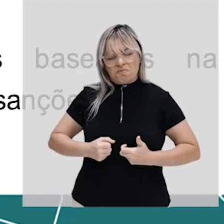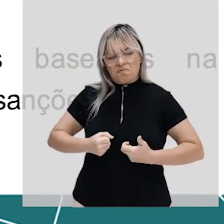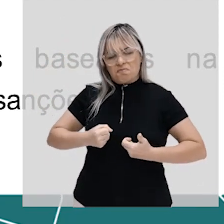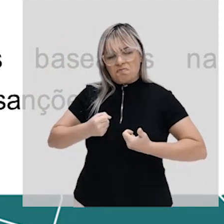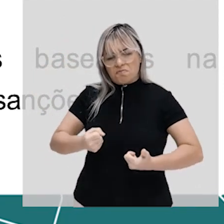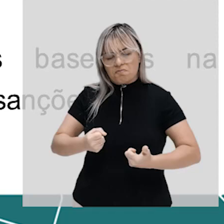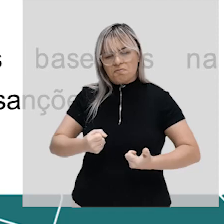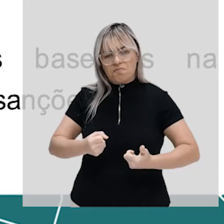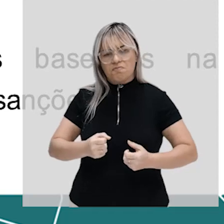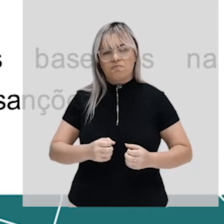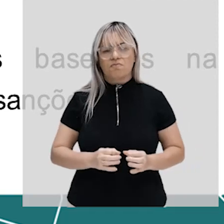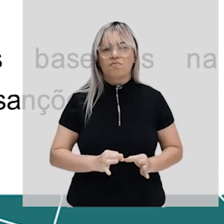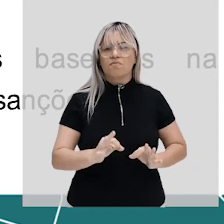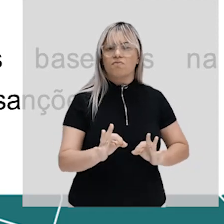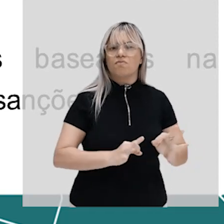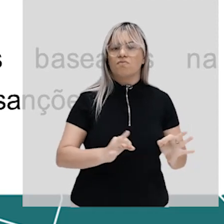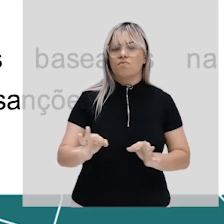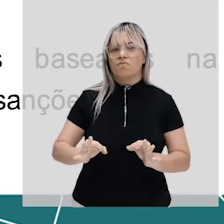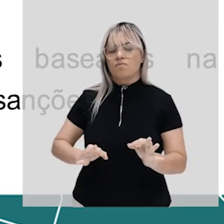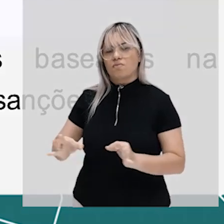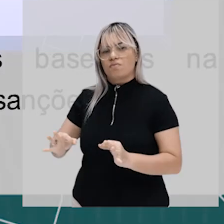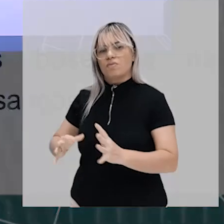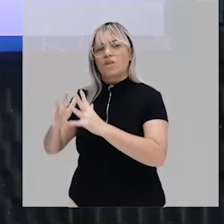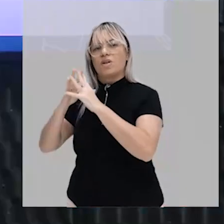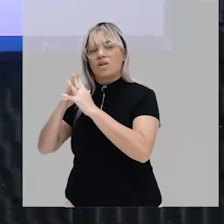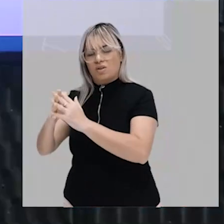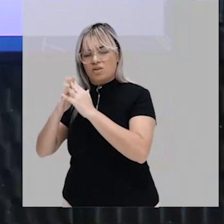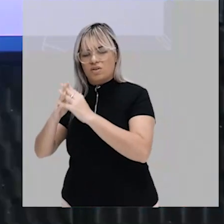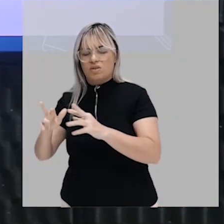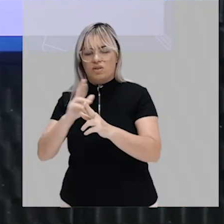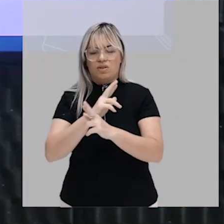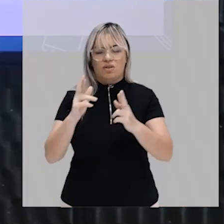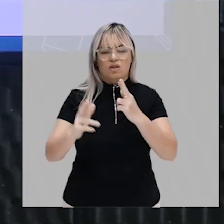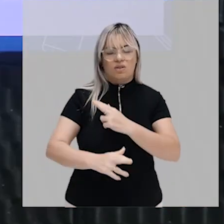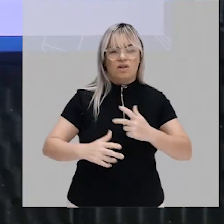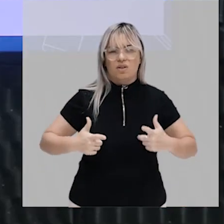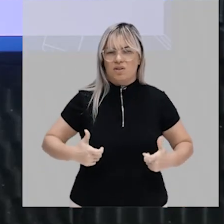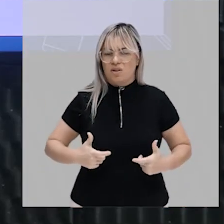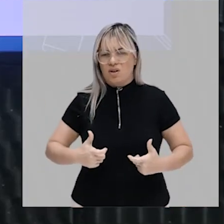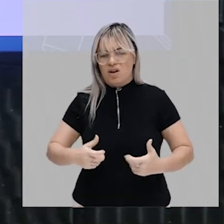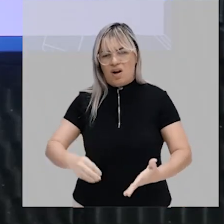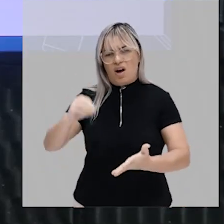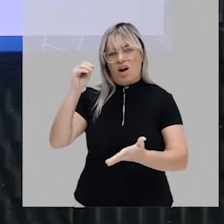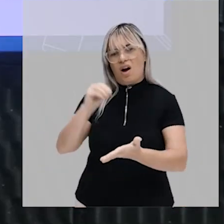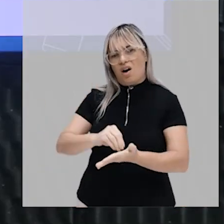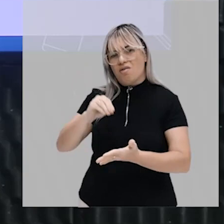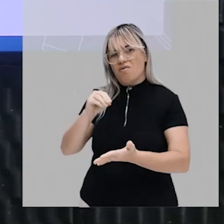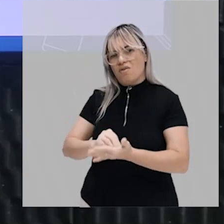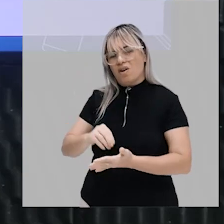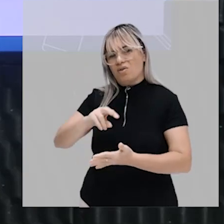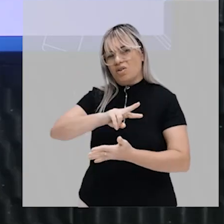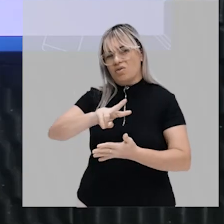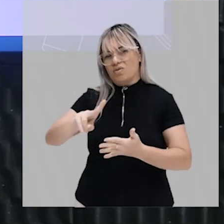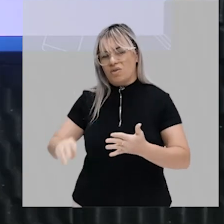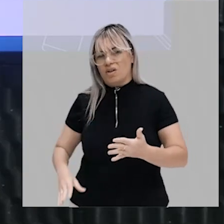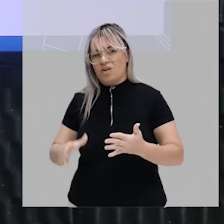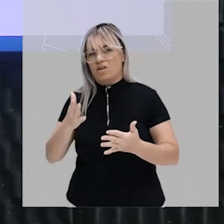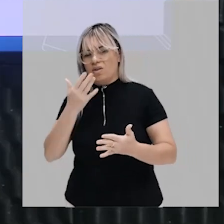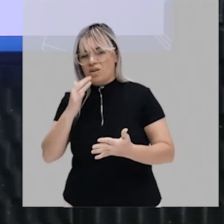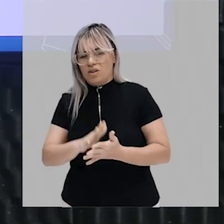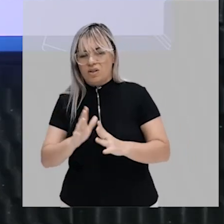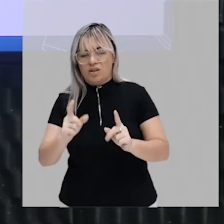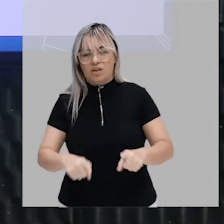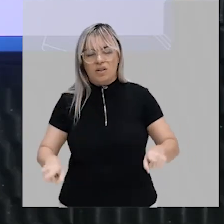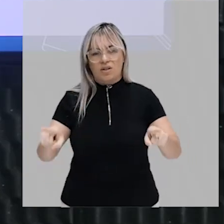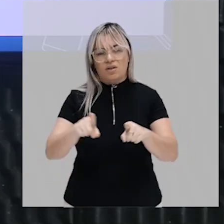ordem nesse caos relacionado a guerras a falta de abastecimento a conflitos sobre propriedade etc